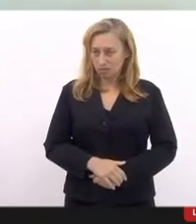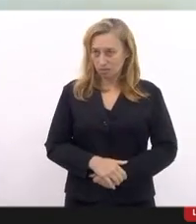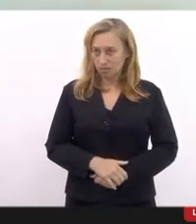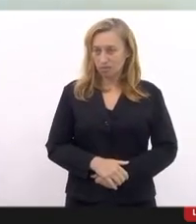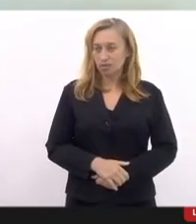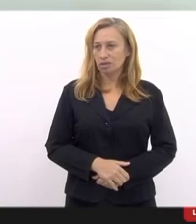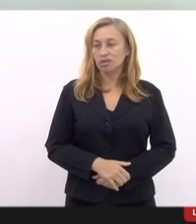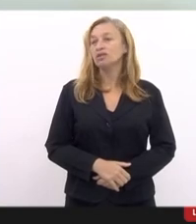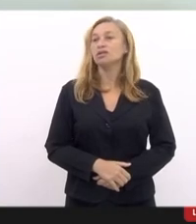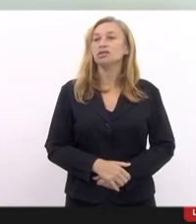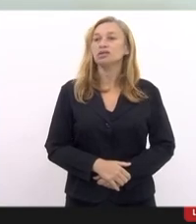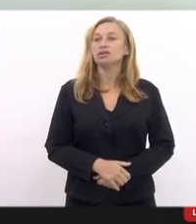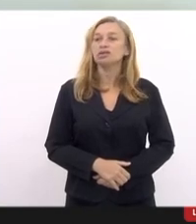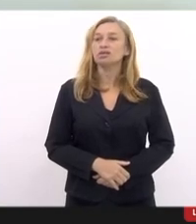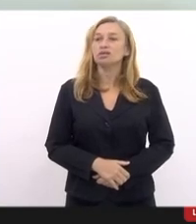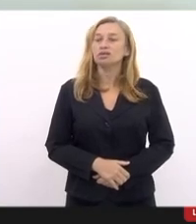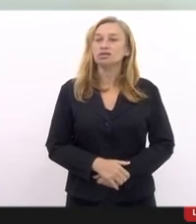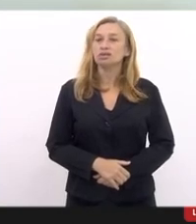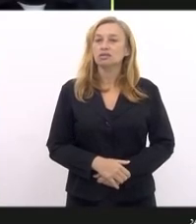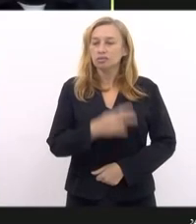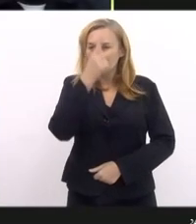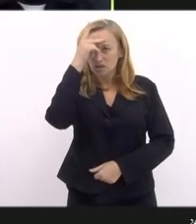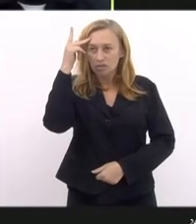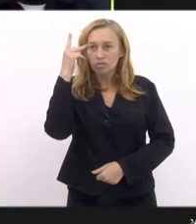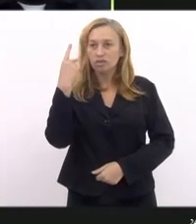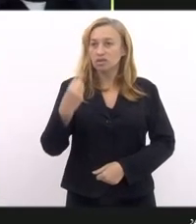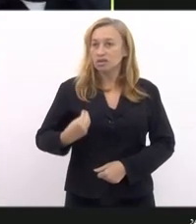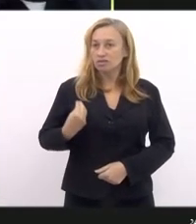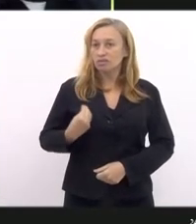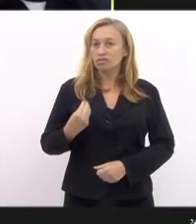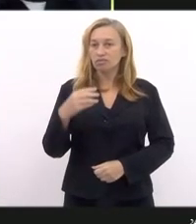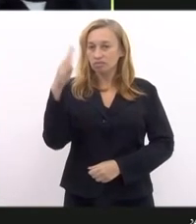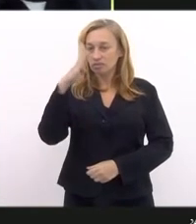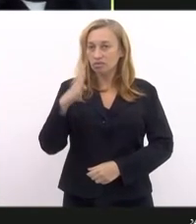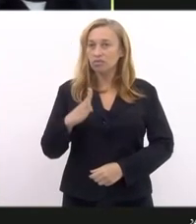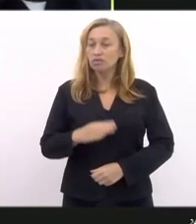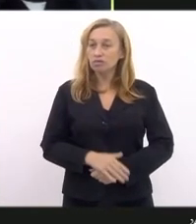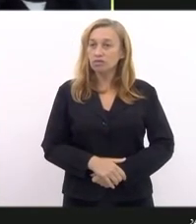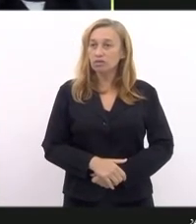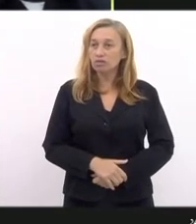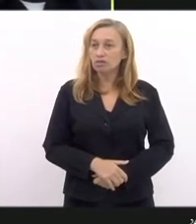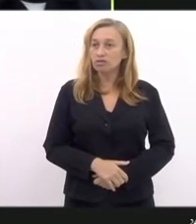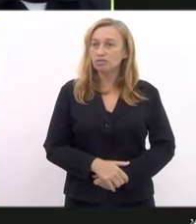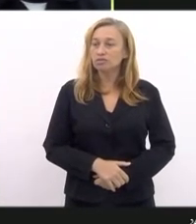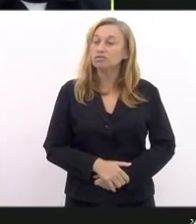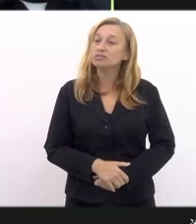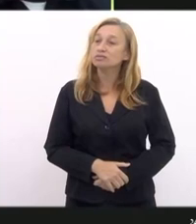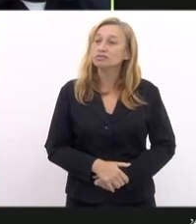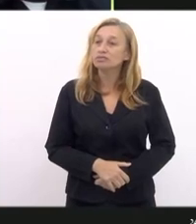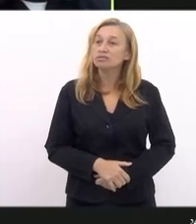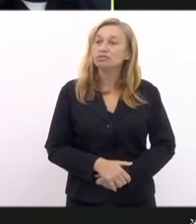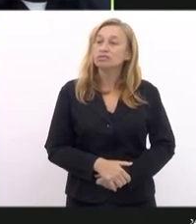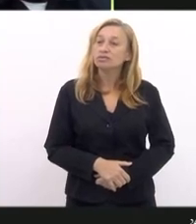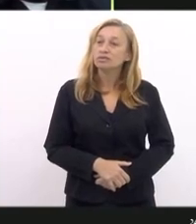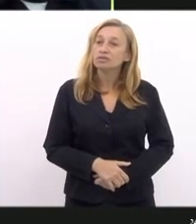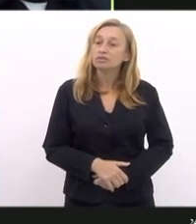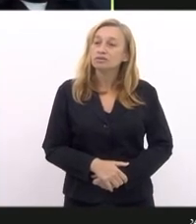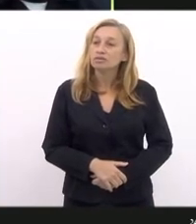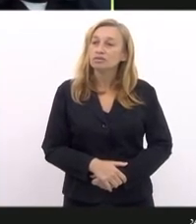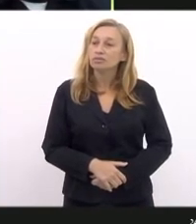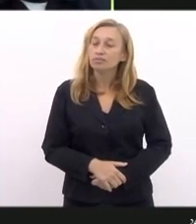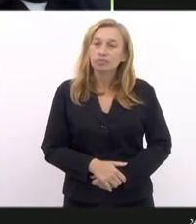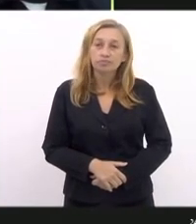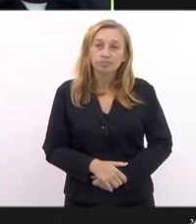e práticos dessa situação, a cortar exatamente qualquer tipo de laço